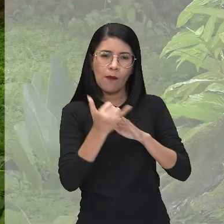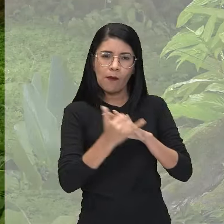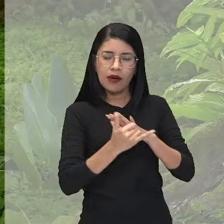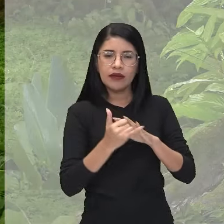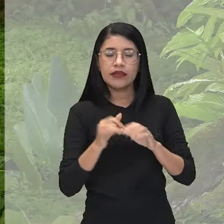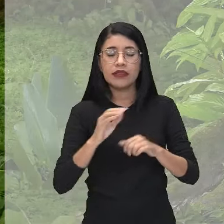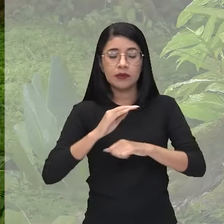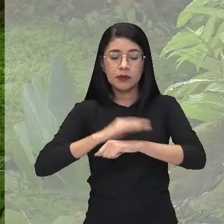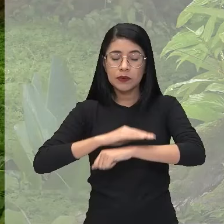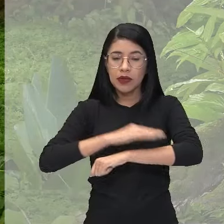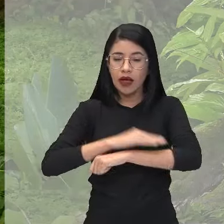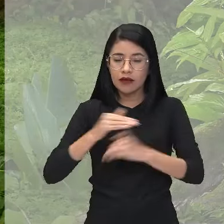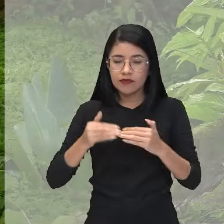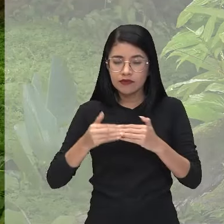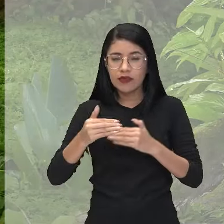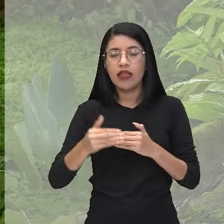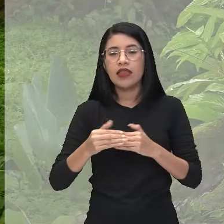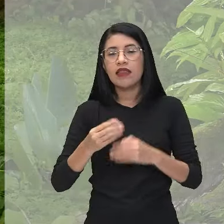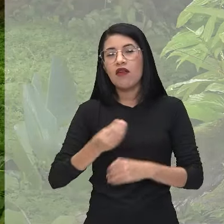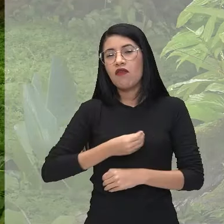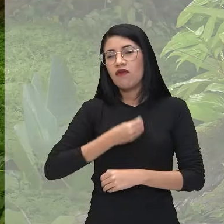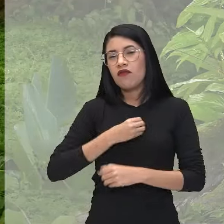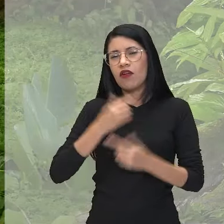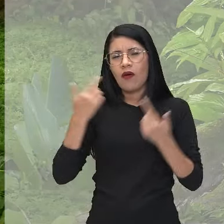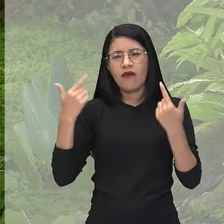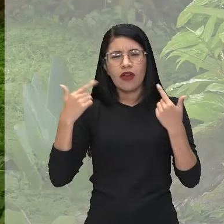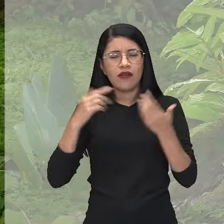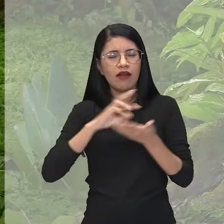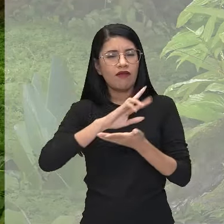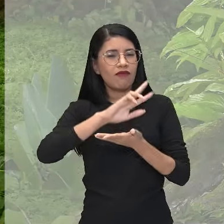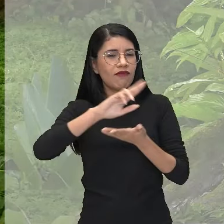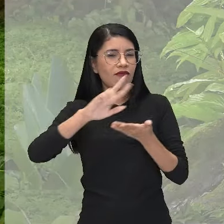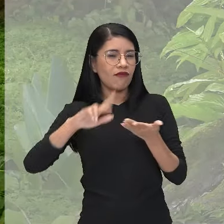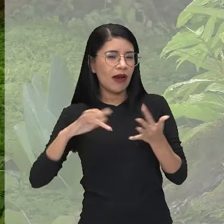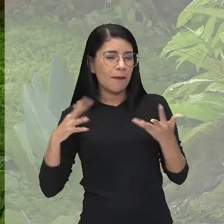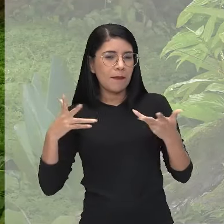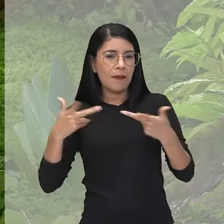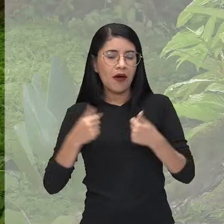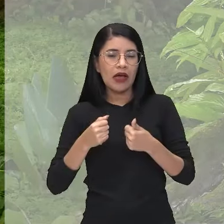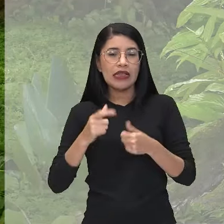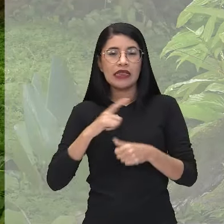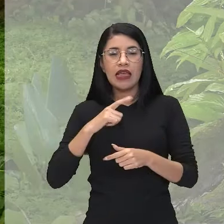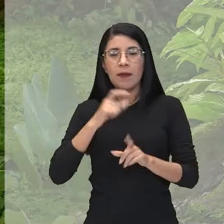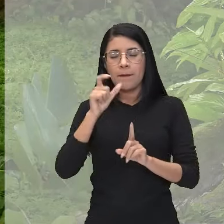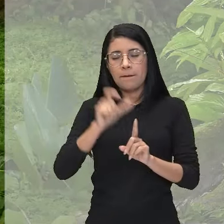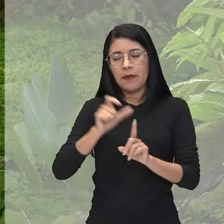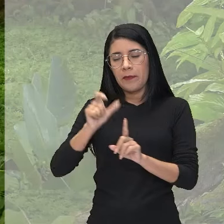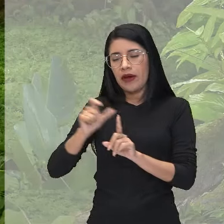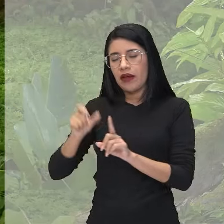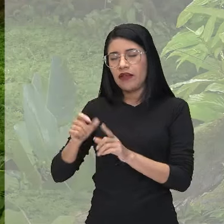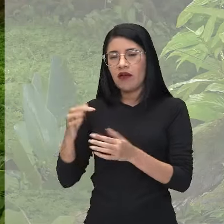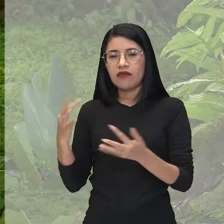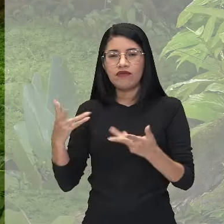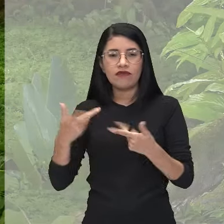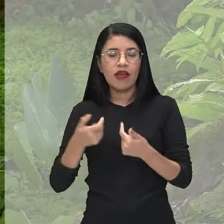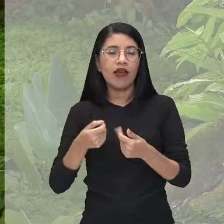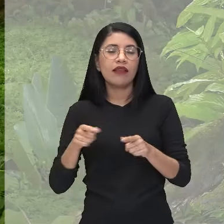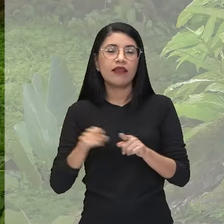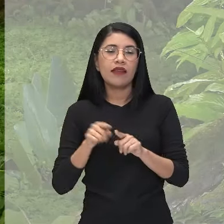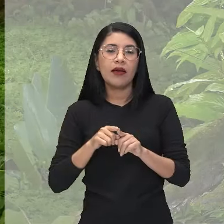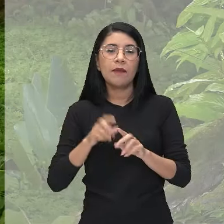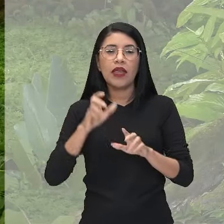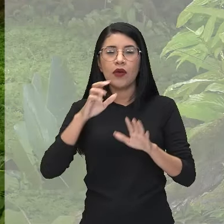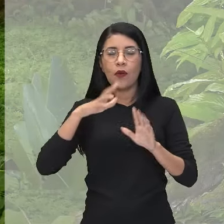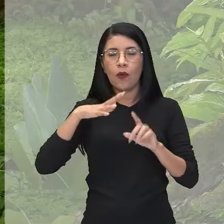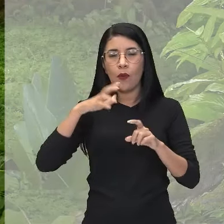sapo tarobequeiro vive uma aventura fabulosa, povoada por monstros e mitos da floresta.